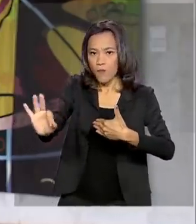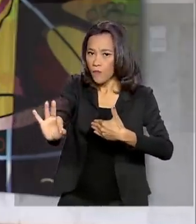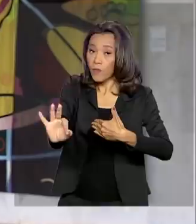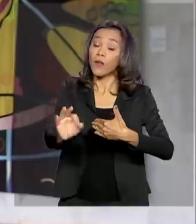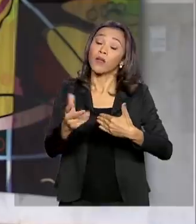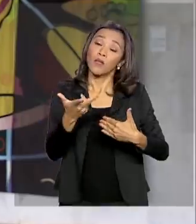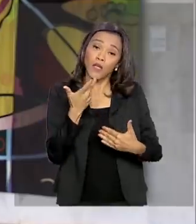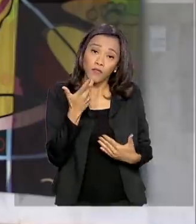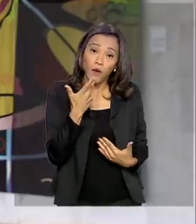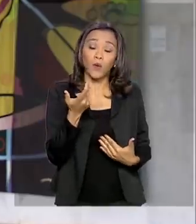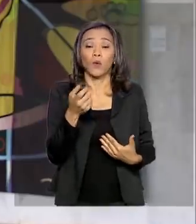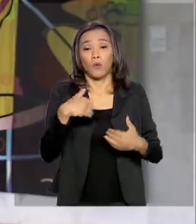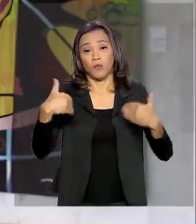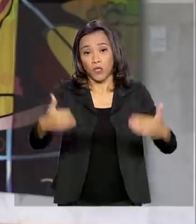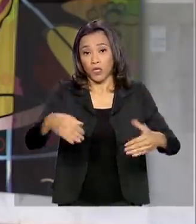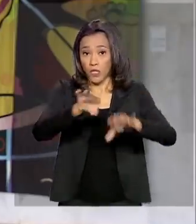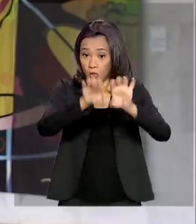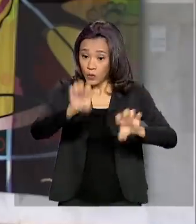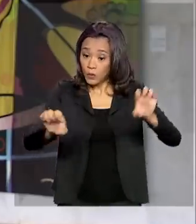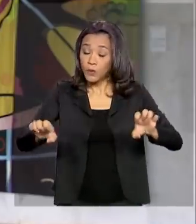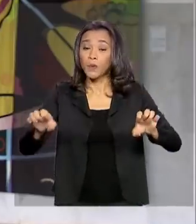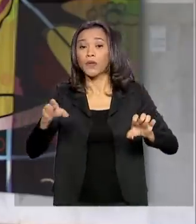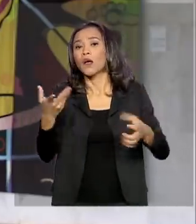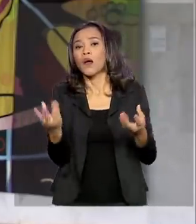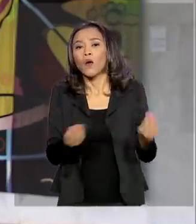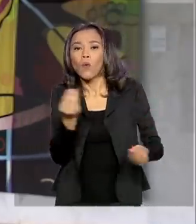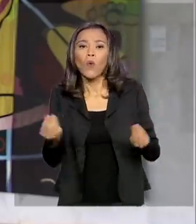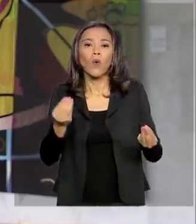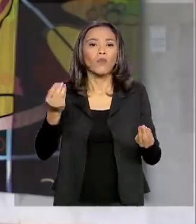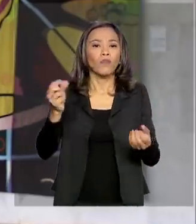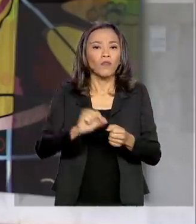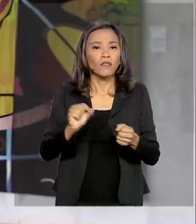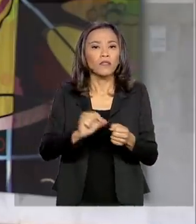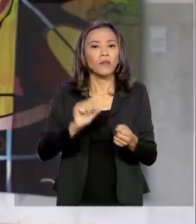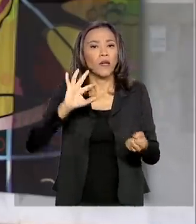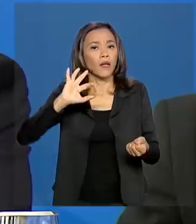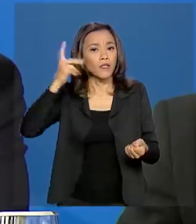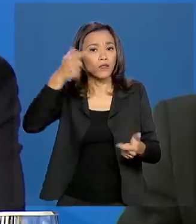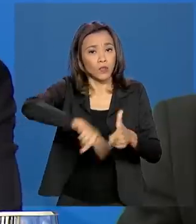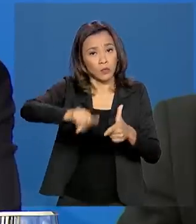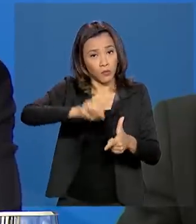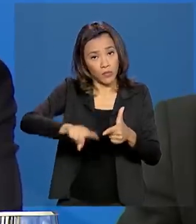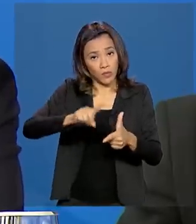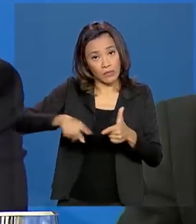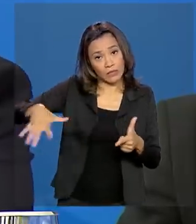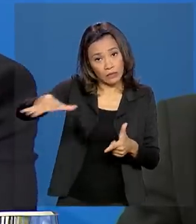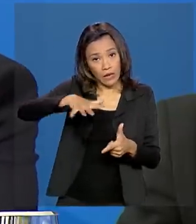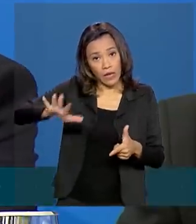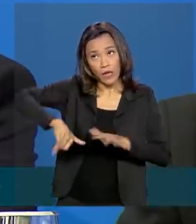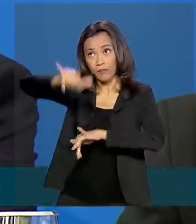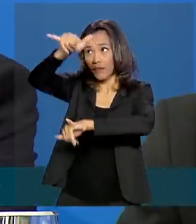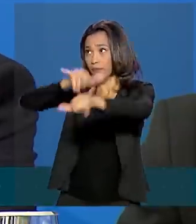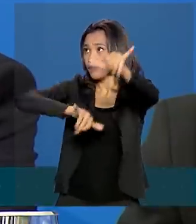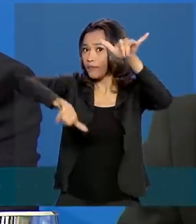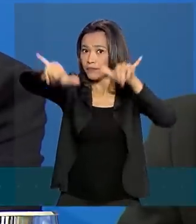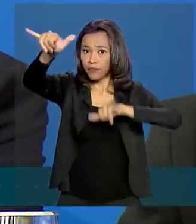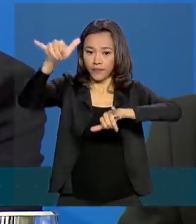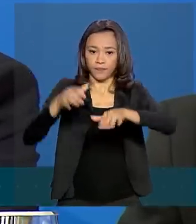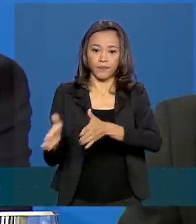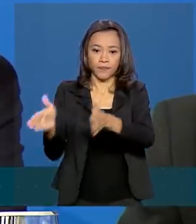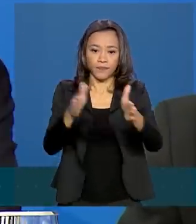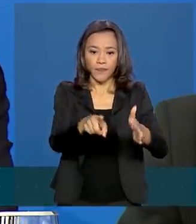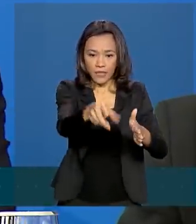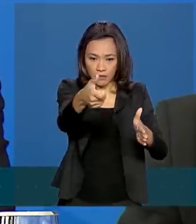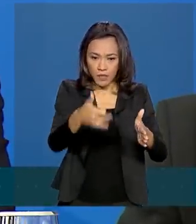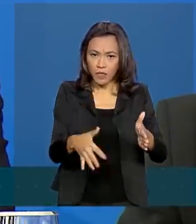destacou ações para minimizar o impacto econômico na aviação civil. O que a gente não quer é ter quebra de empresas e